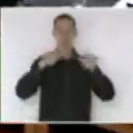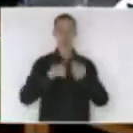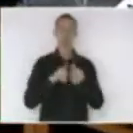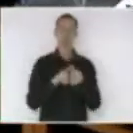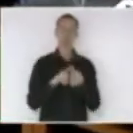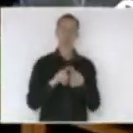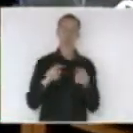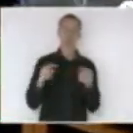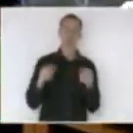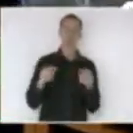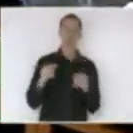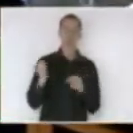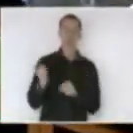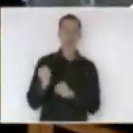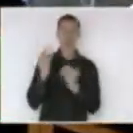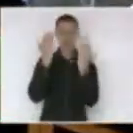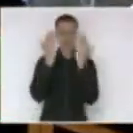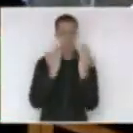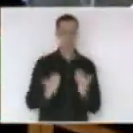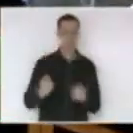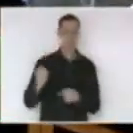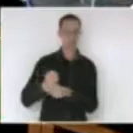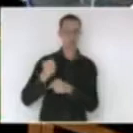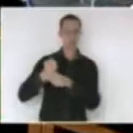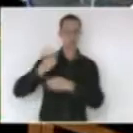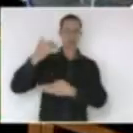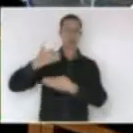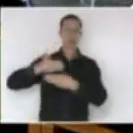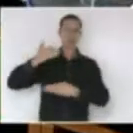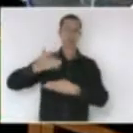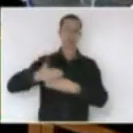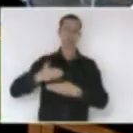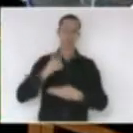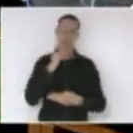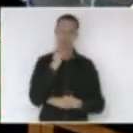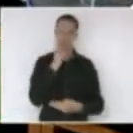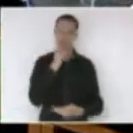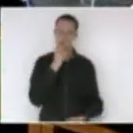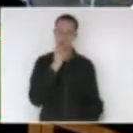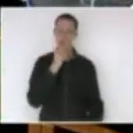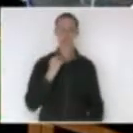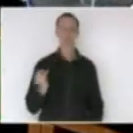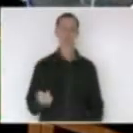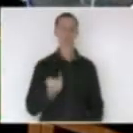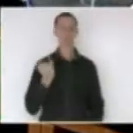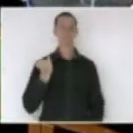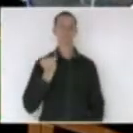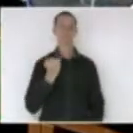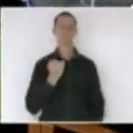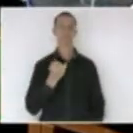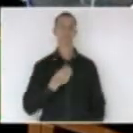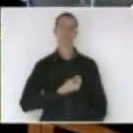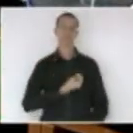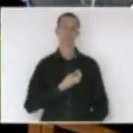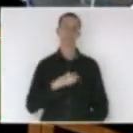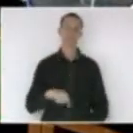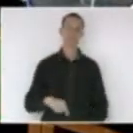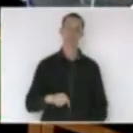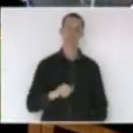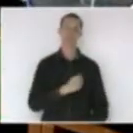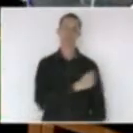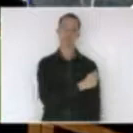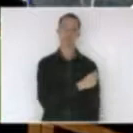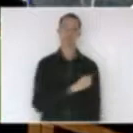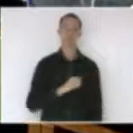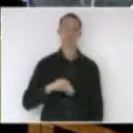na barragem Oeste em Taió então é muito importante nós temos aqui o aluno Marlon Stringari a sua mãe